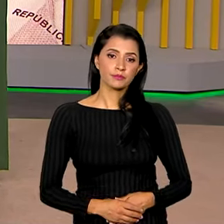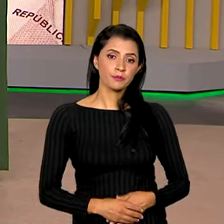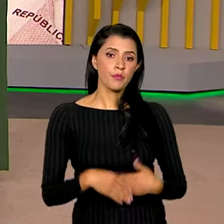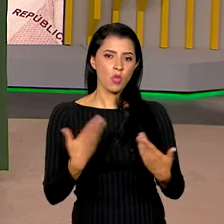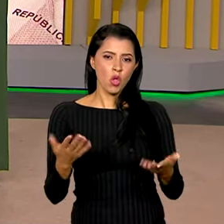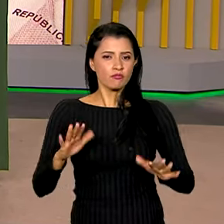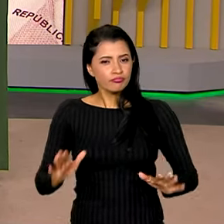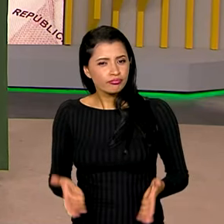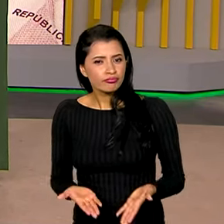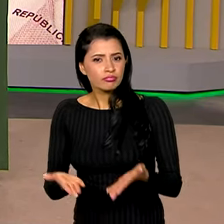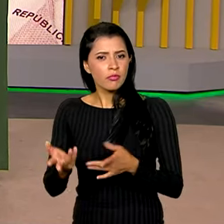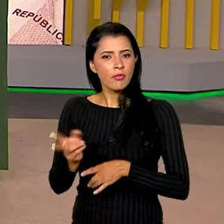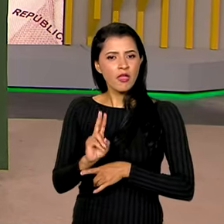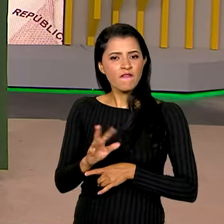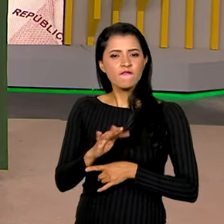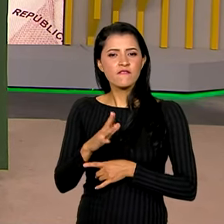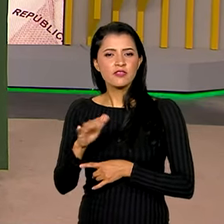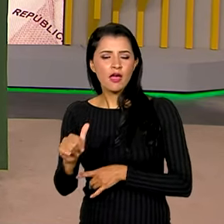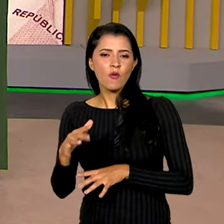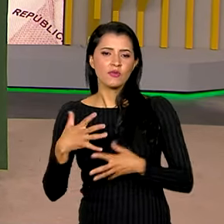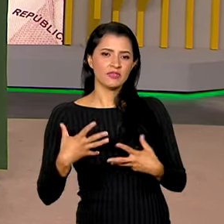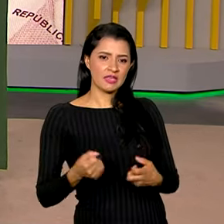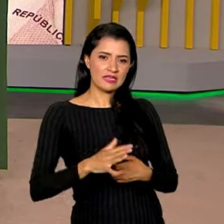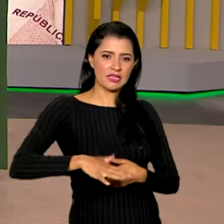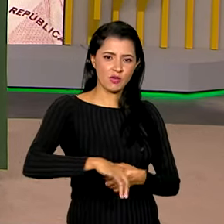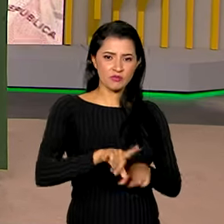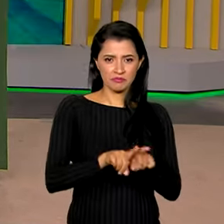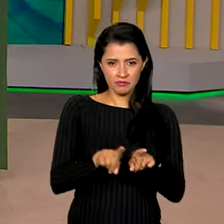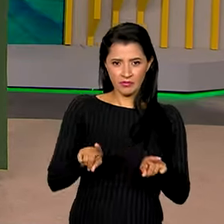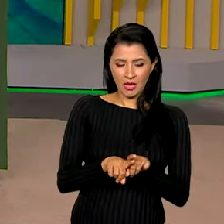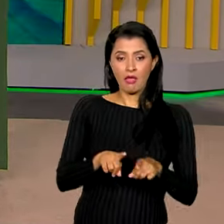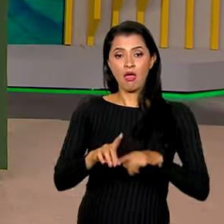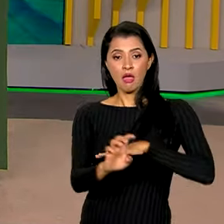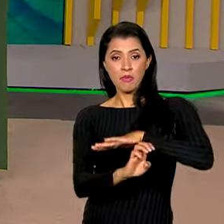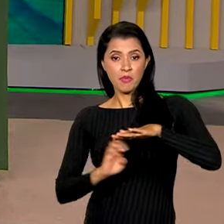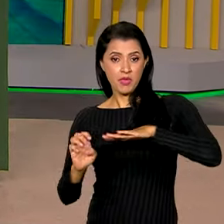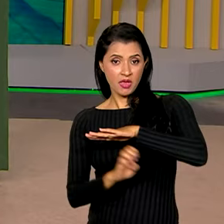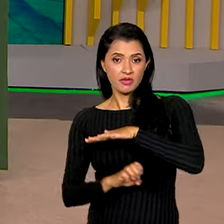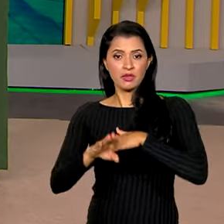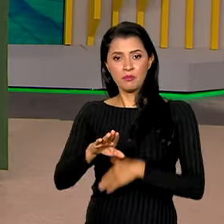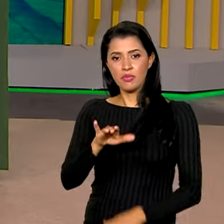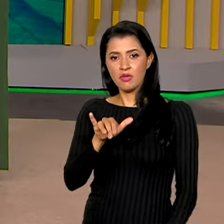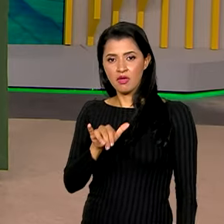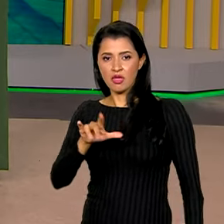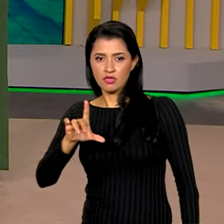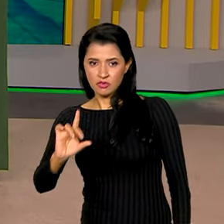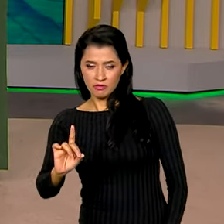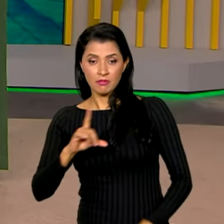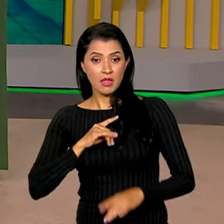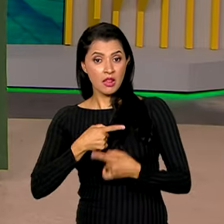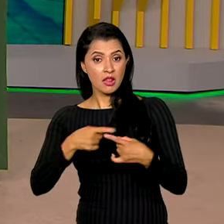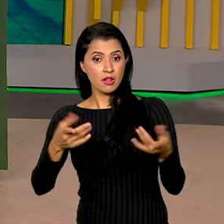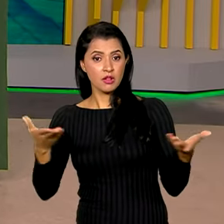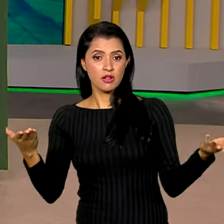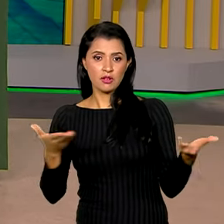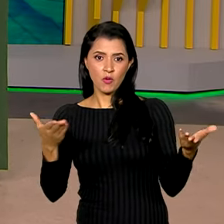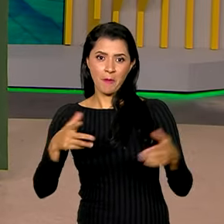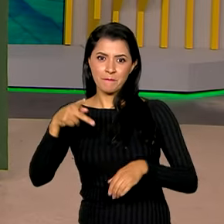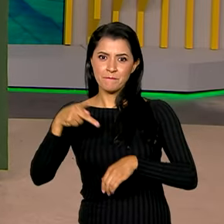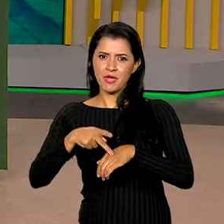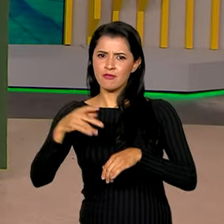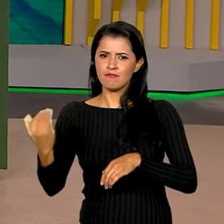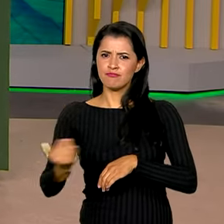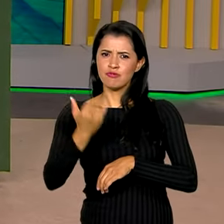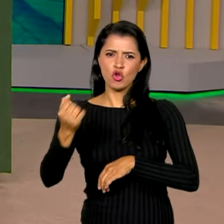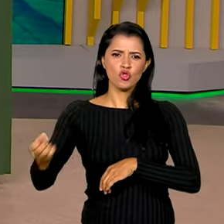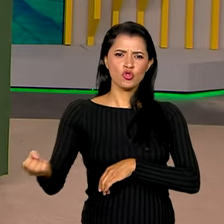Com estímulos fiscais e boa aceitação no mercado, a fabricante chinesa BYD lançou hoje a pedra fundamental do